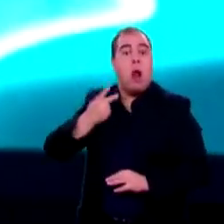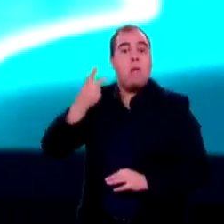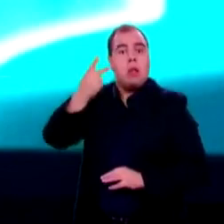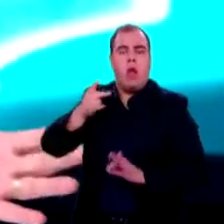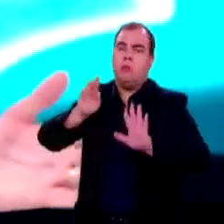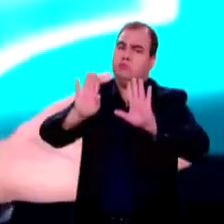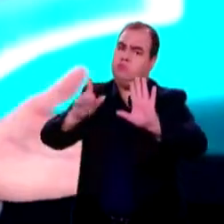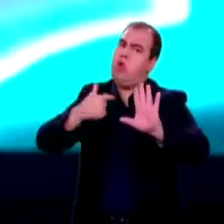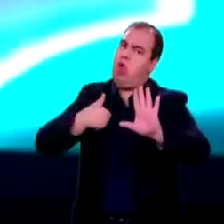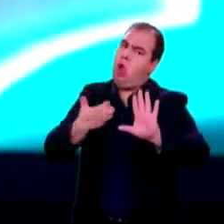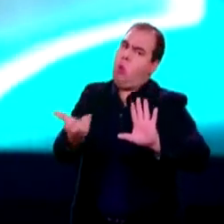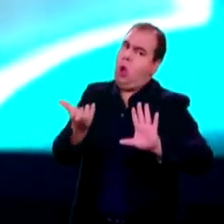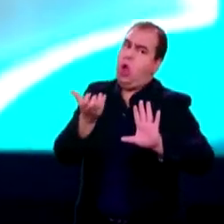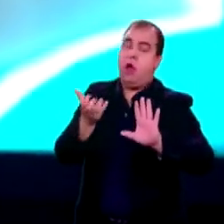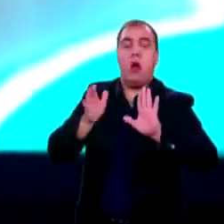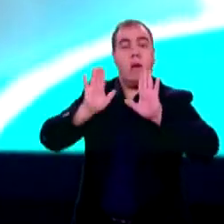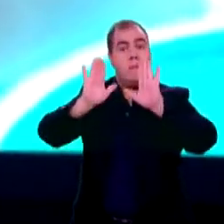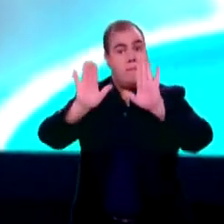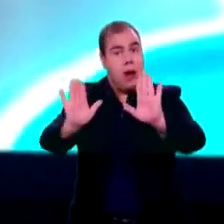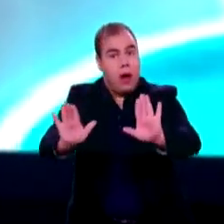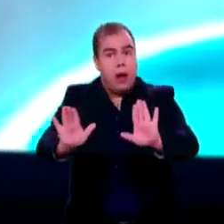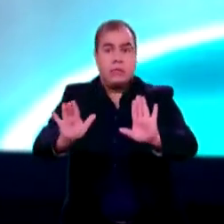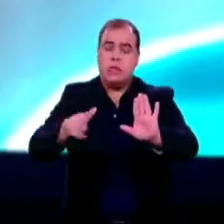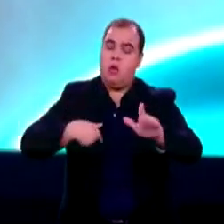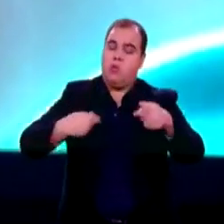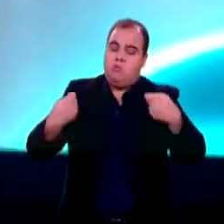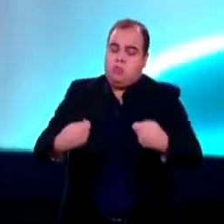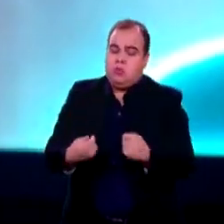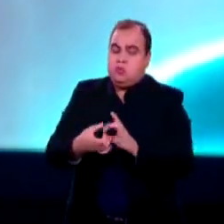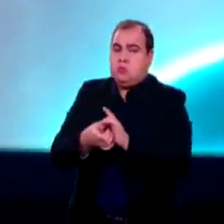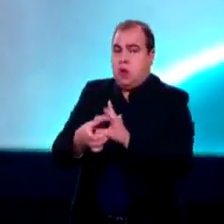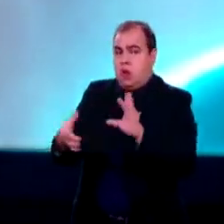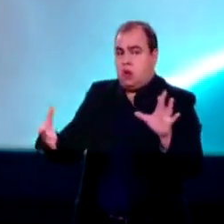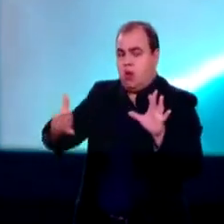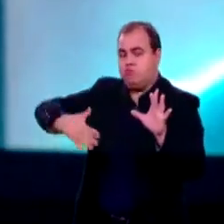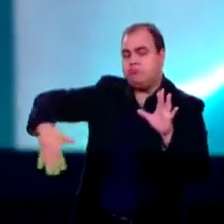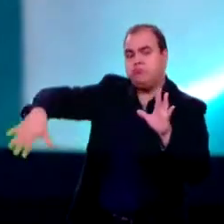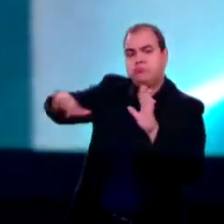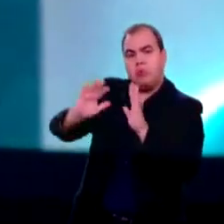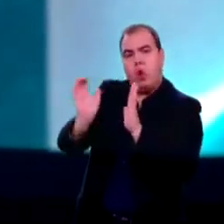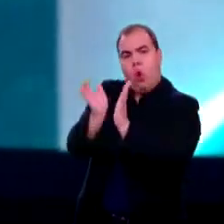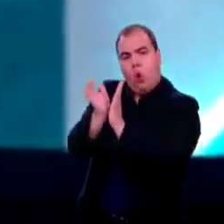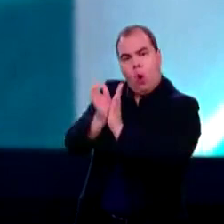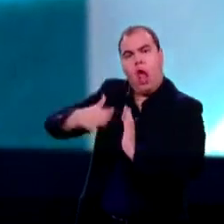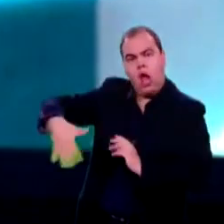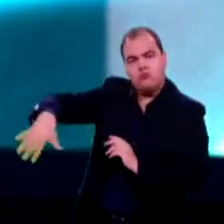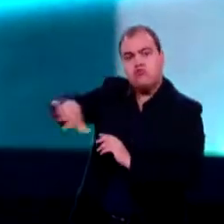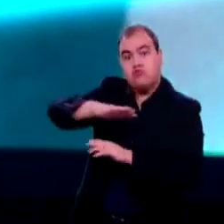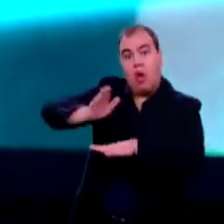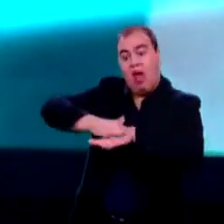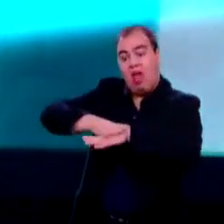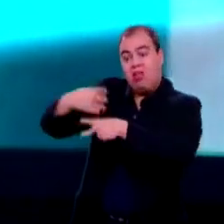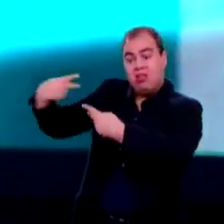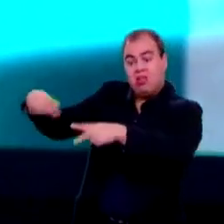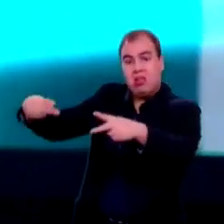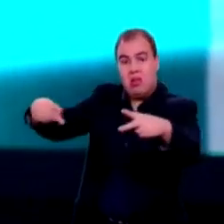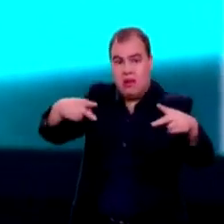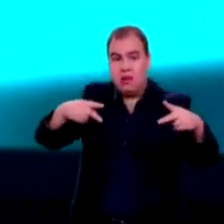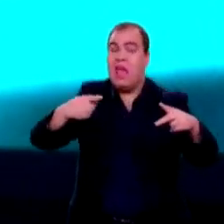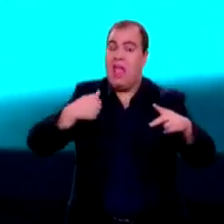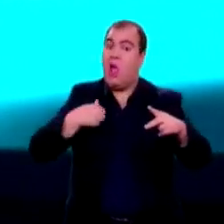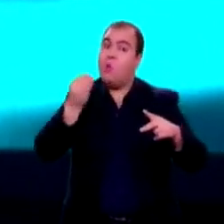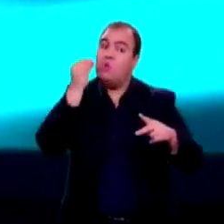gostaria, mas tenho que ceder a adesão do Parlamento, porque a adesão do final sempre é deles. Eu vetei, derrubaram o veto,